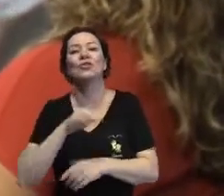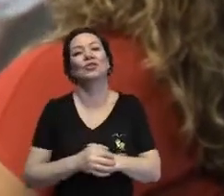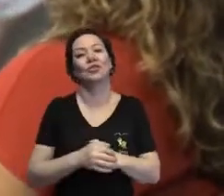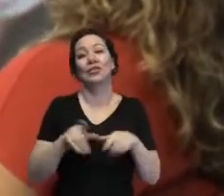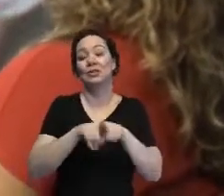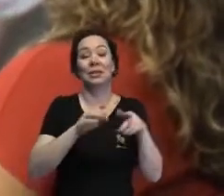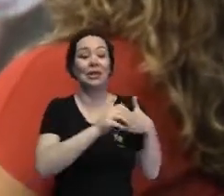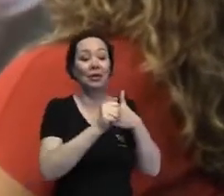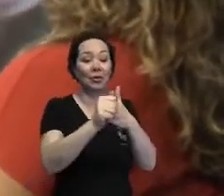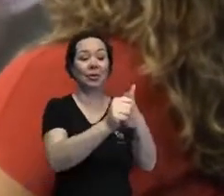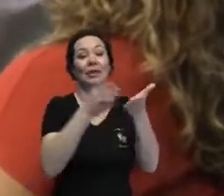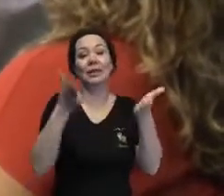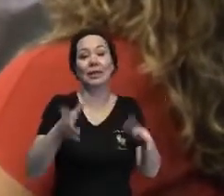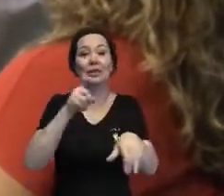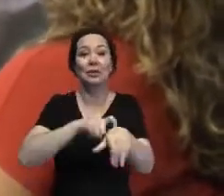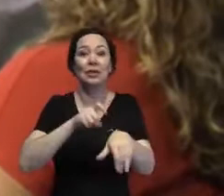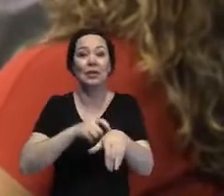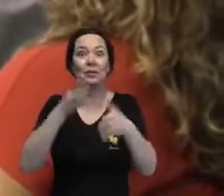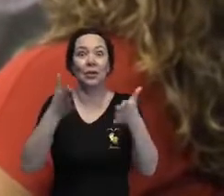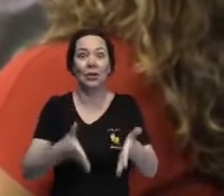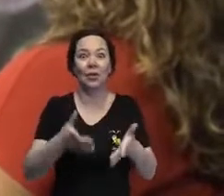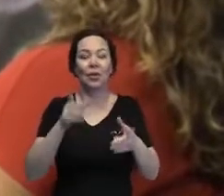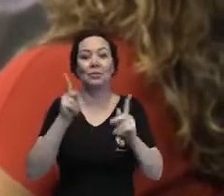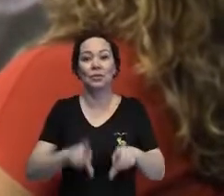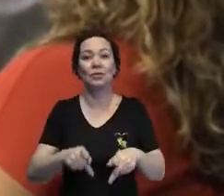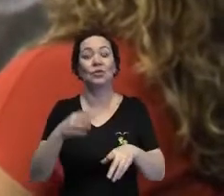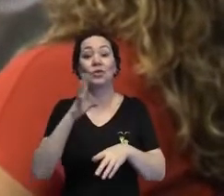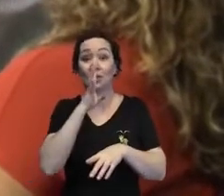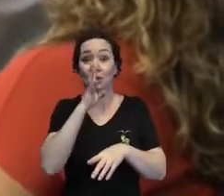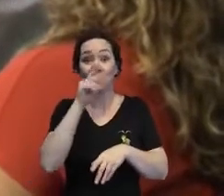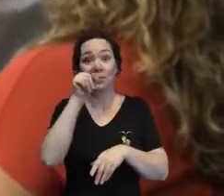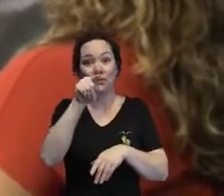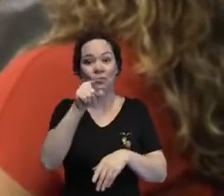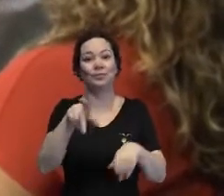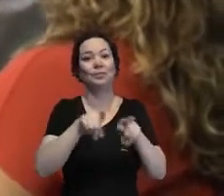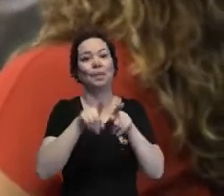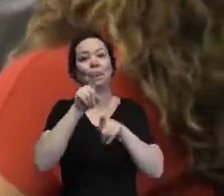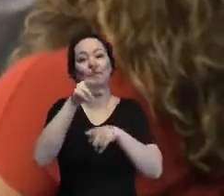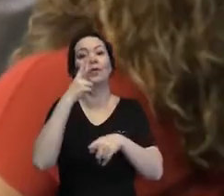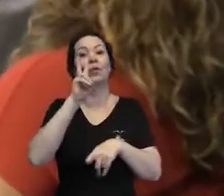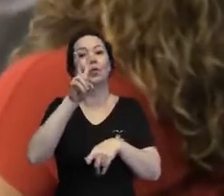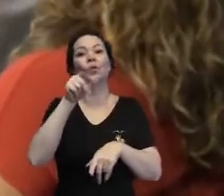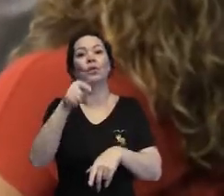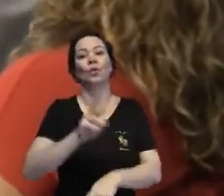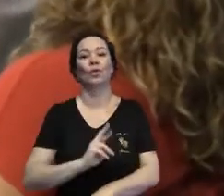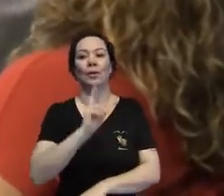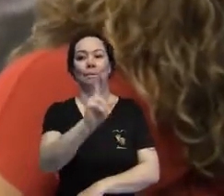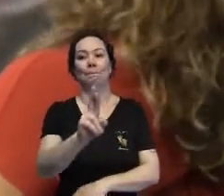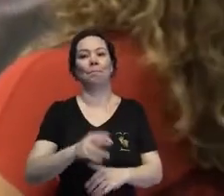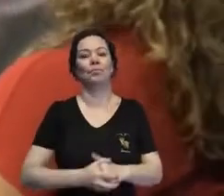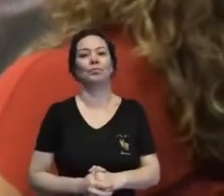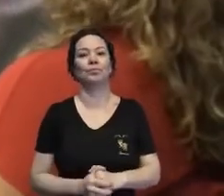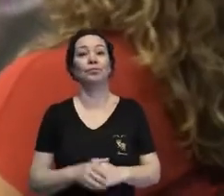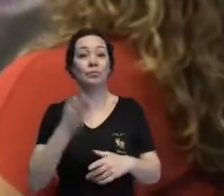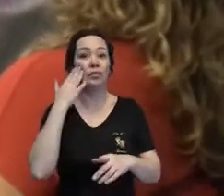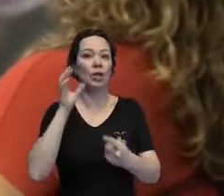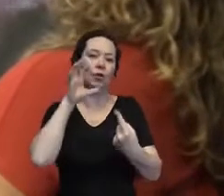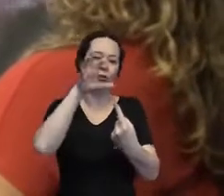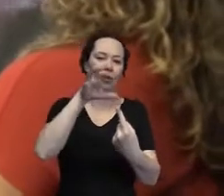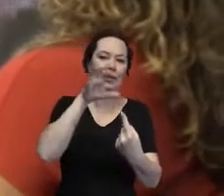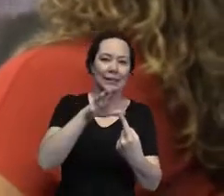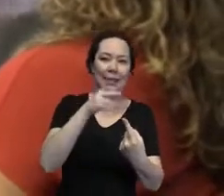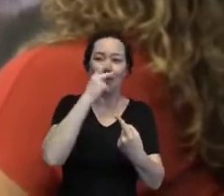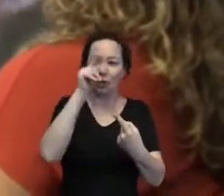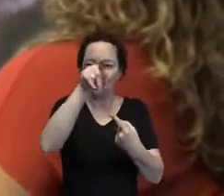acompanhando a gente aqui em tempo real no congresso, as pessoas que te admiram e que também te veem como uma referência, porque eu sei que influenciar pelo bem como você